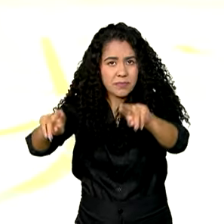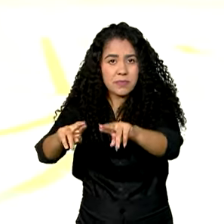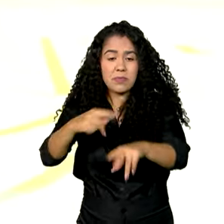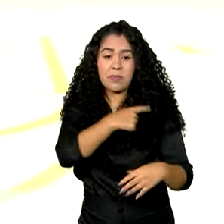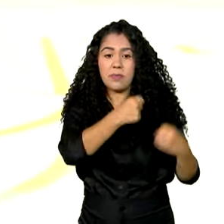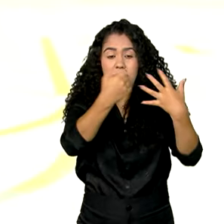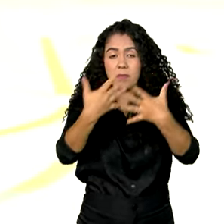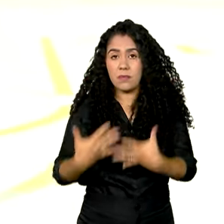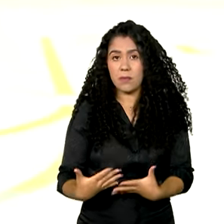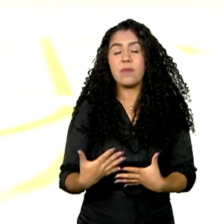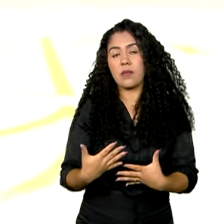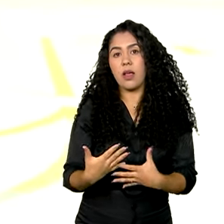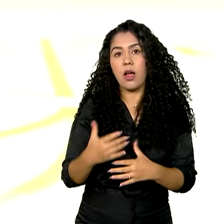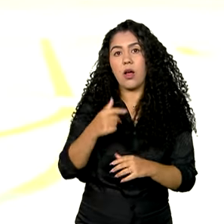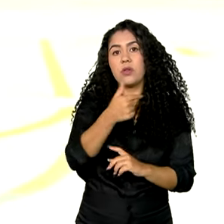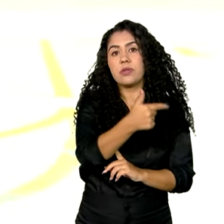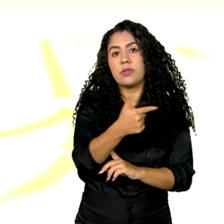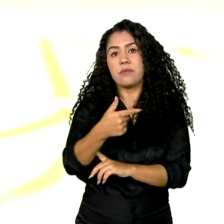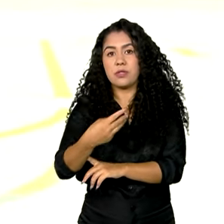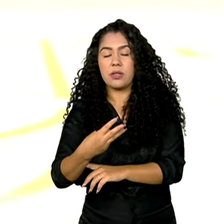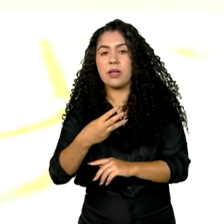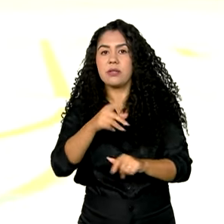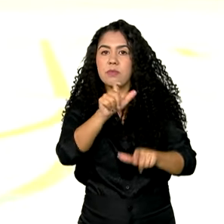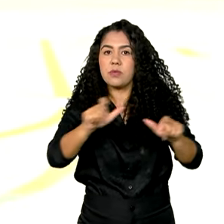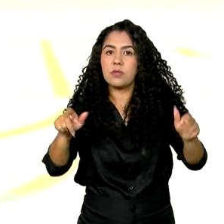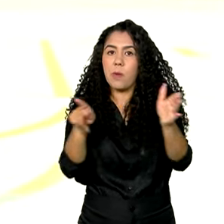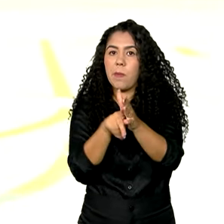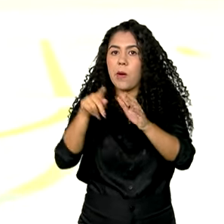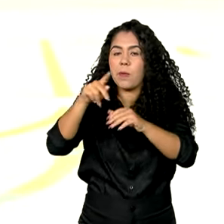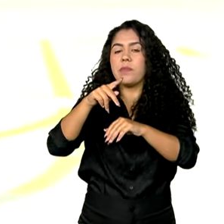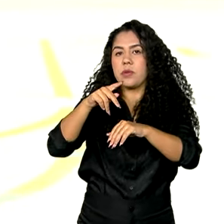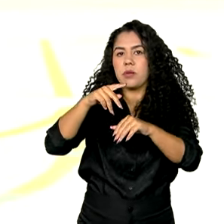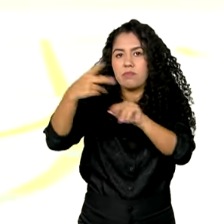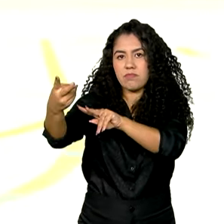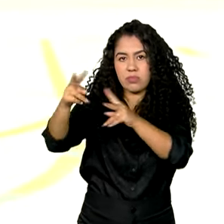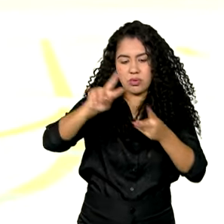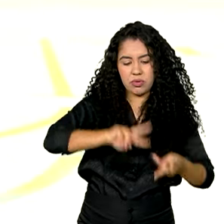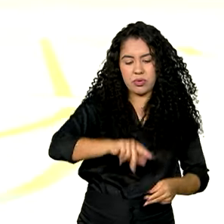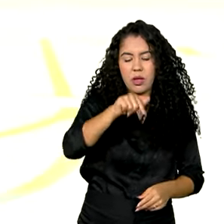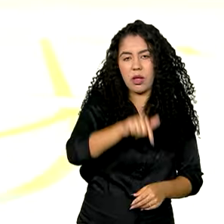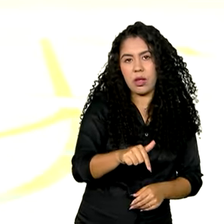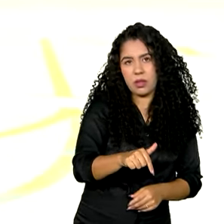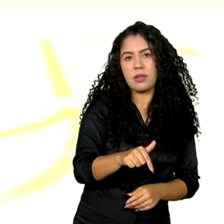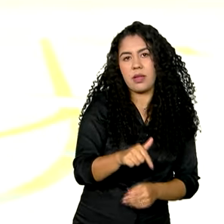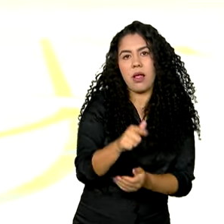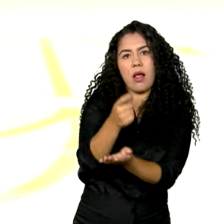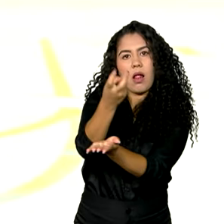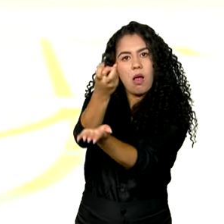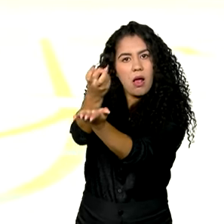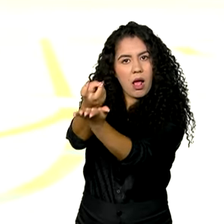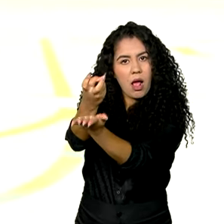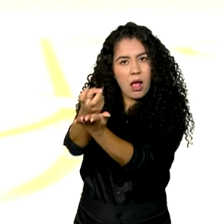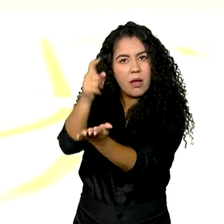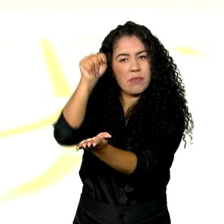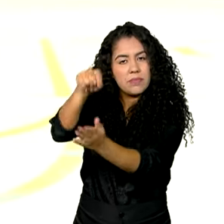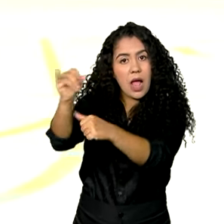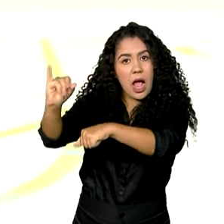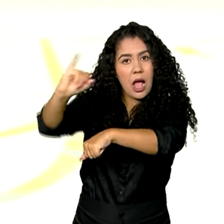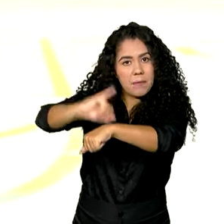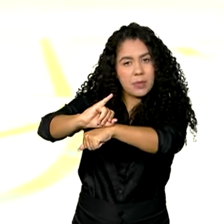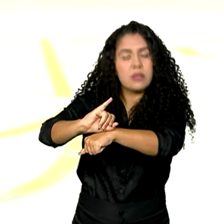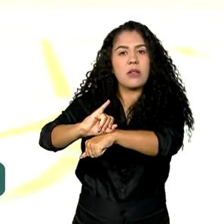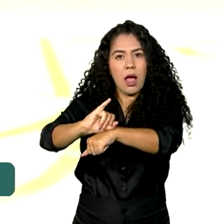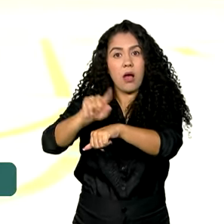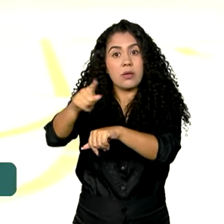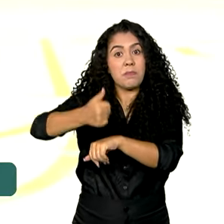domésticos desembarcaram aqui no aeroporto de Guarulhos, em São Paulo, vindos de Beirute, capital do Líbano. Eles fazem parte do primeiro